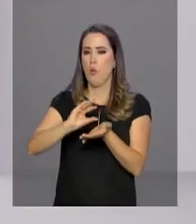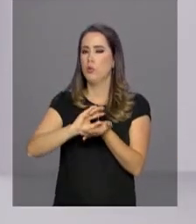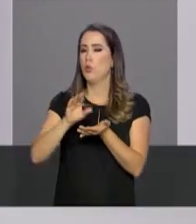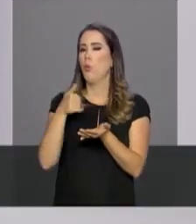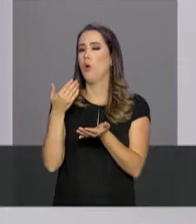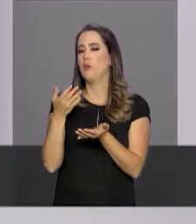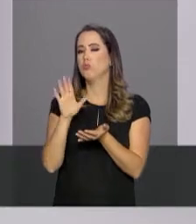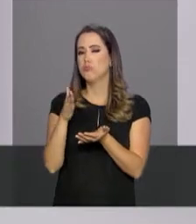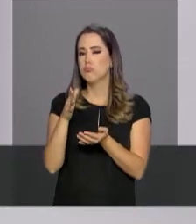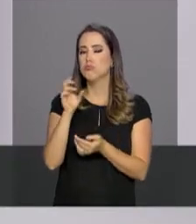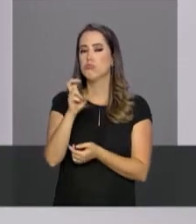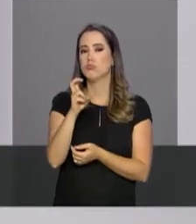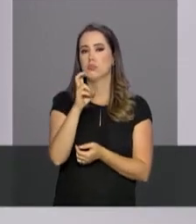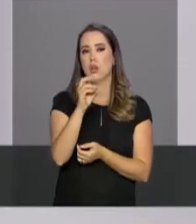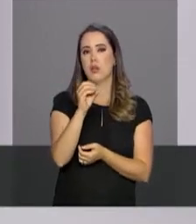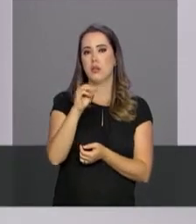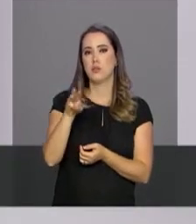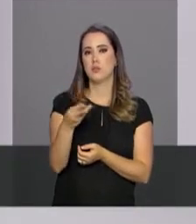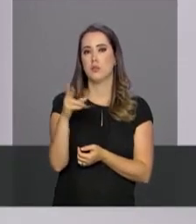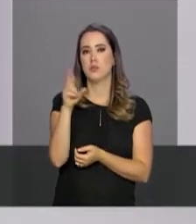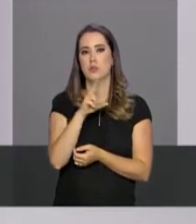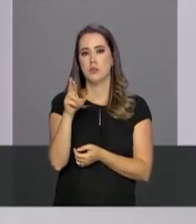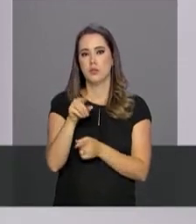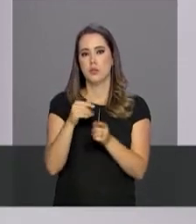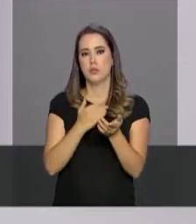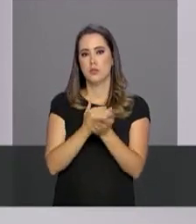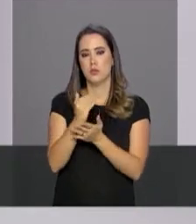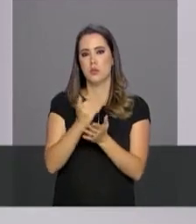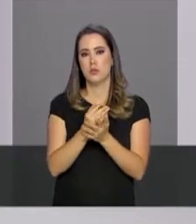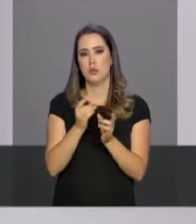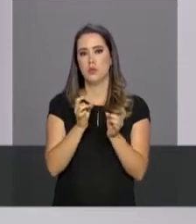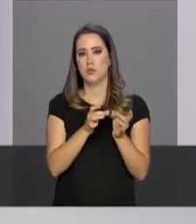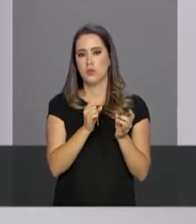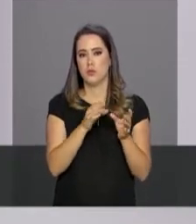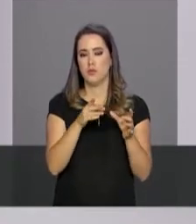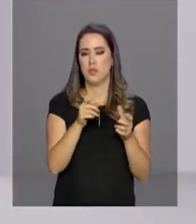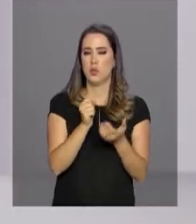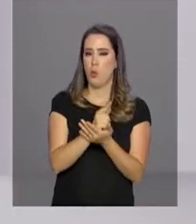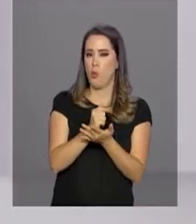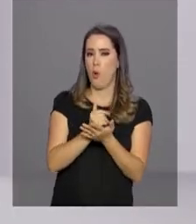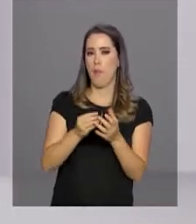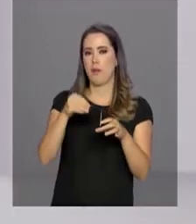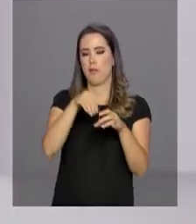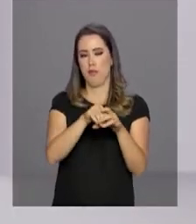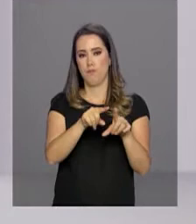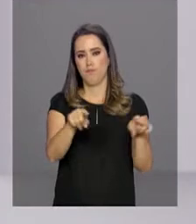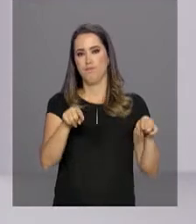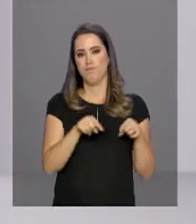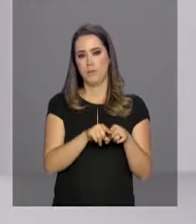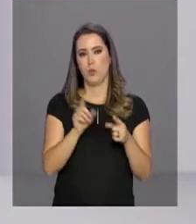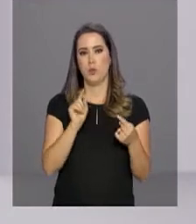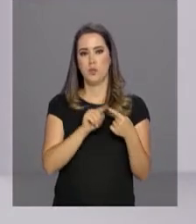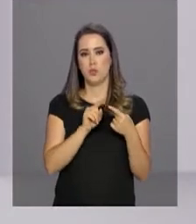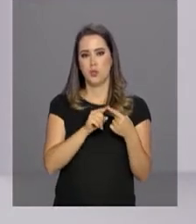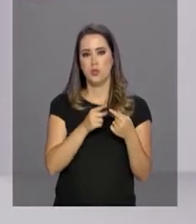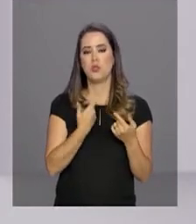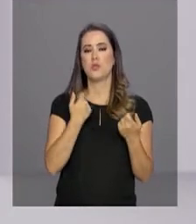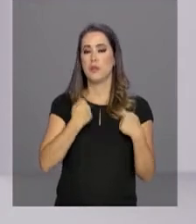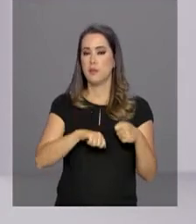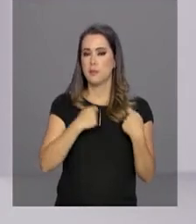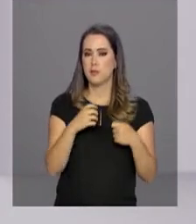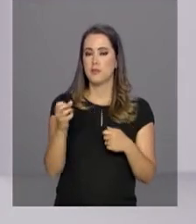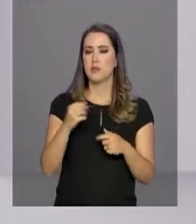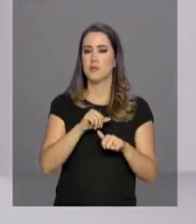aproximado de R$ 500 milhões em fase interna de licitação. O objetivo das compras é reaparelhar e